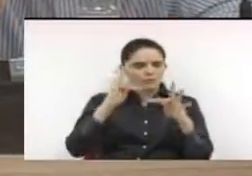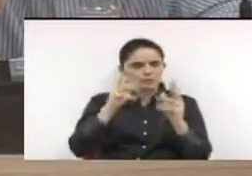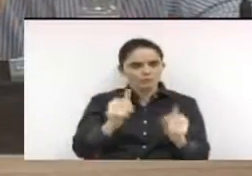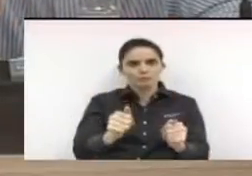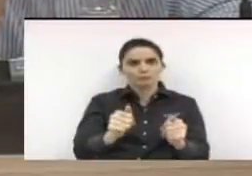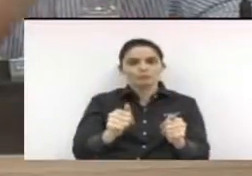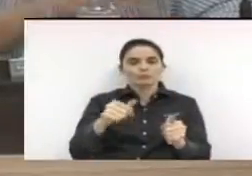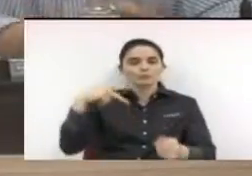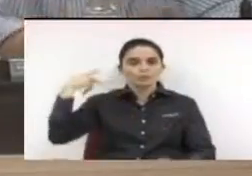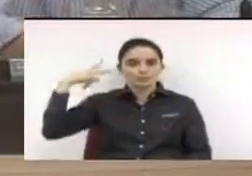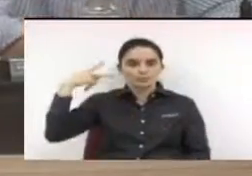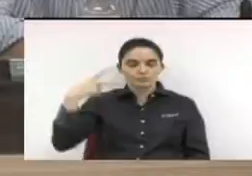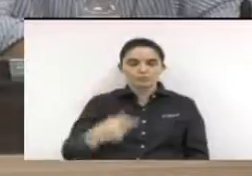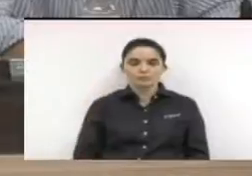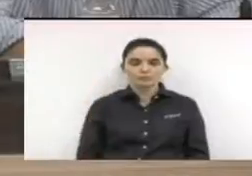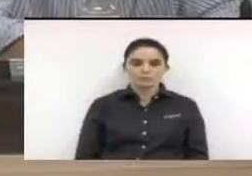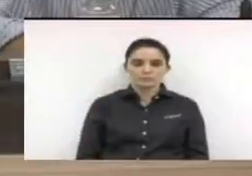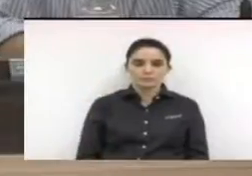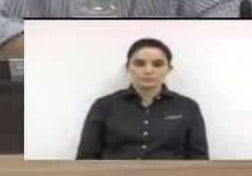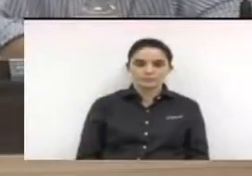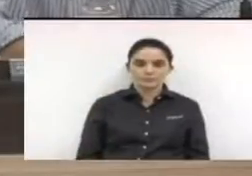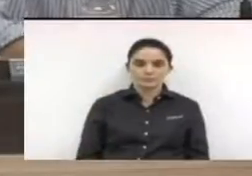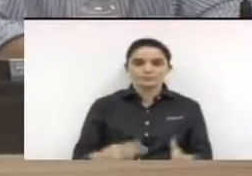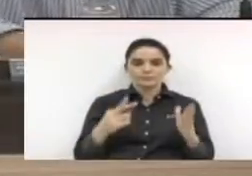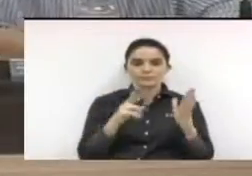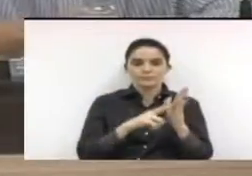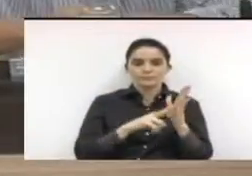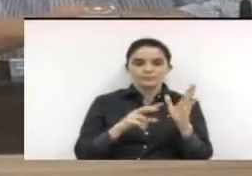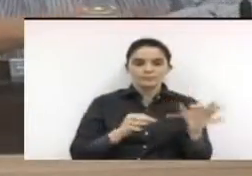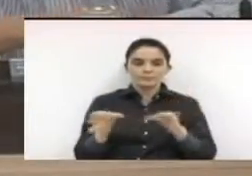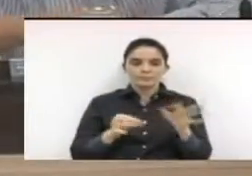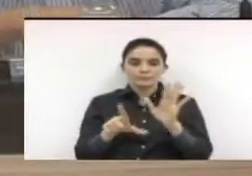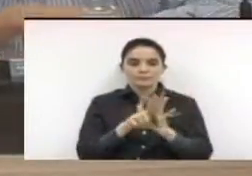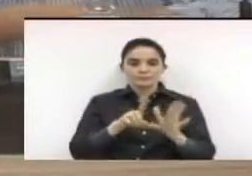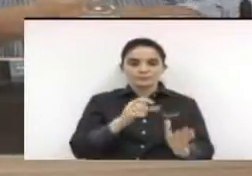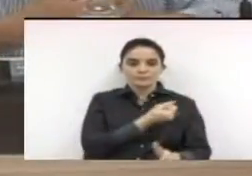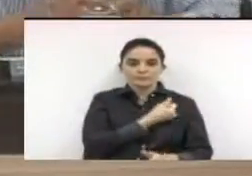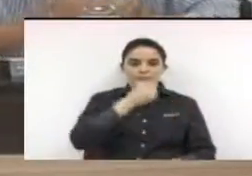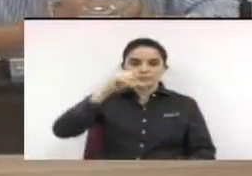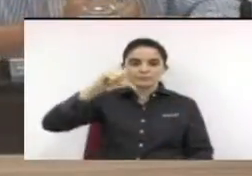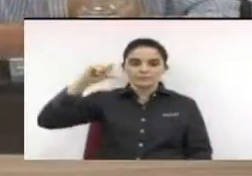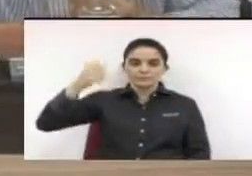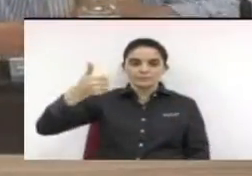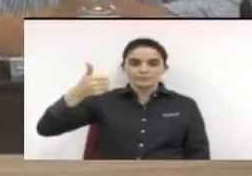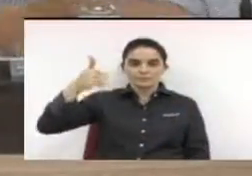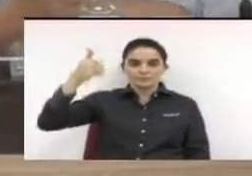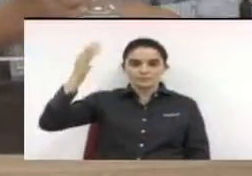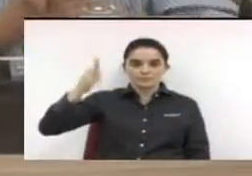senhores vereadores. Item 2 da pauta. Projeto de lei número 91 barra 2015.